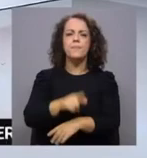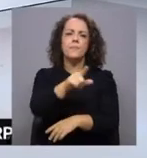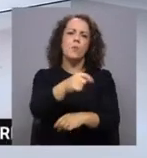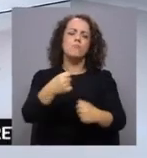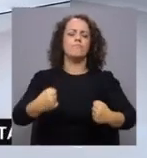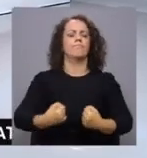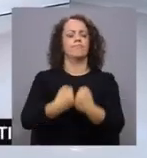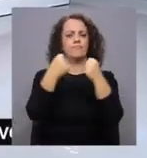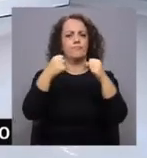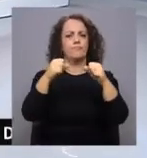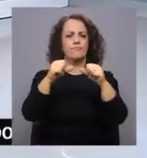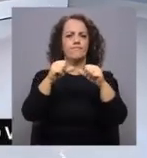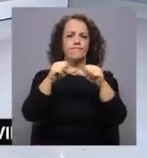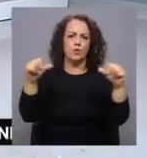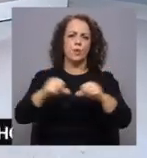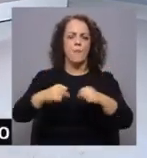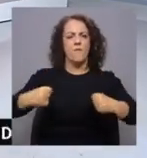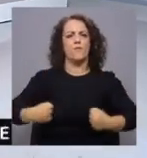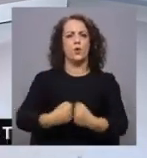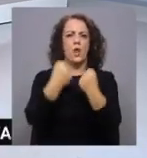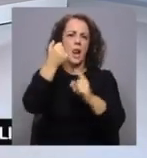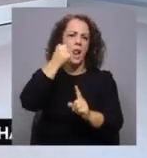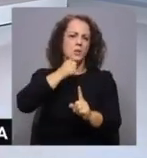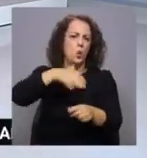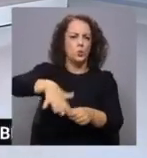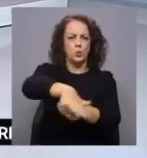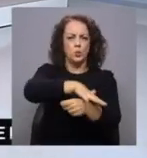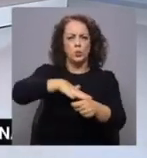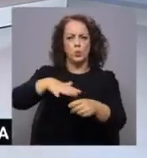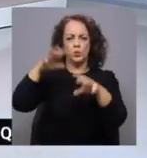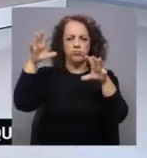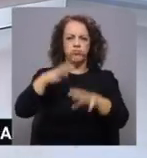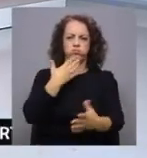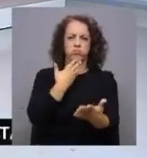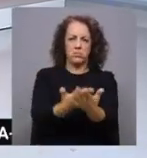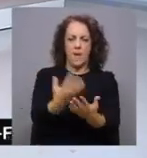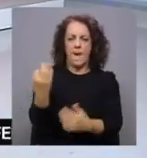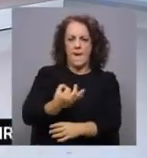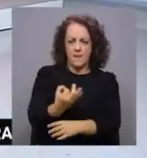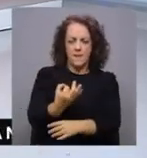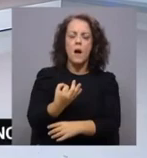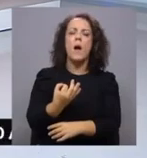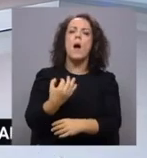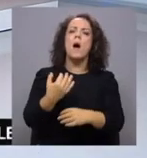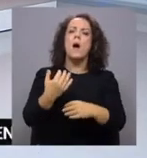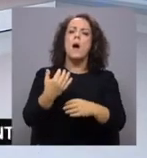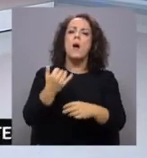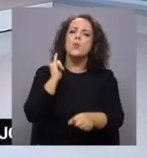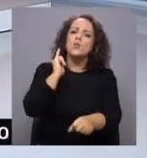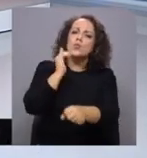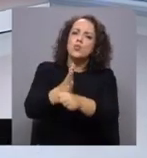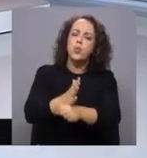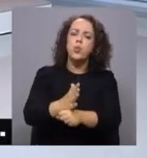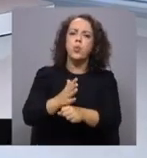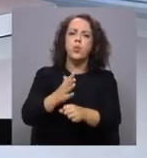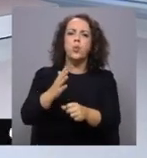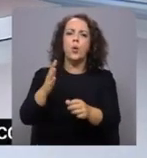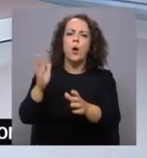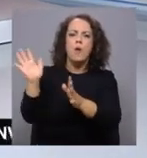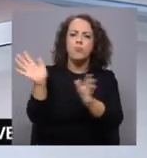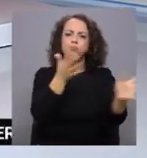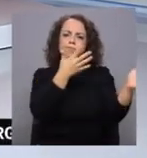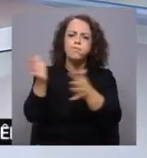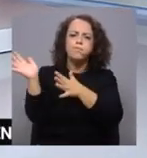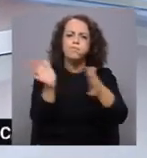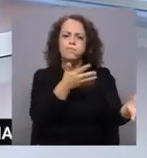frontal pelos Açores, com bastante atividade, e há também uma depressão, uma tempestade subtropical, aqui